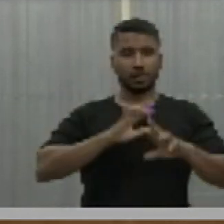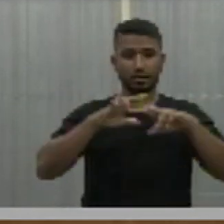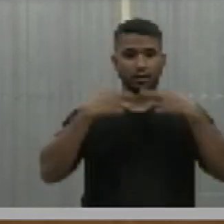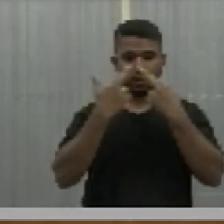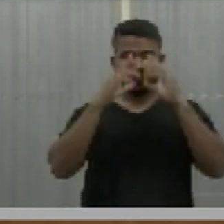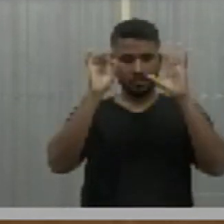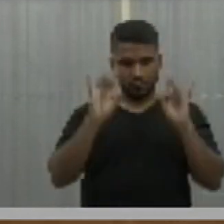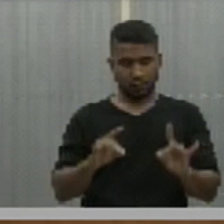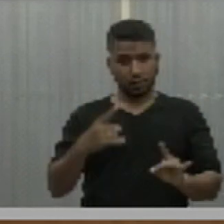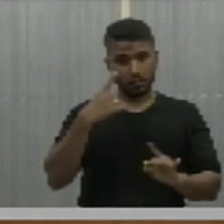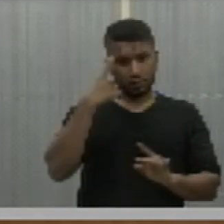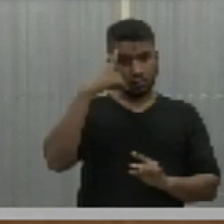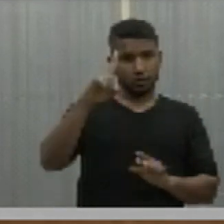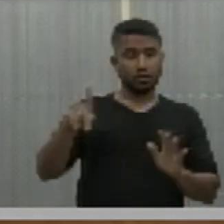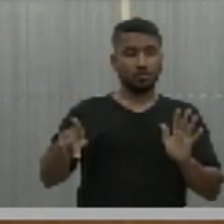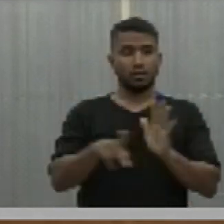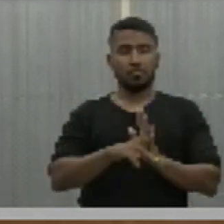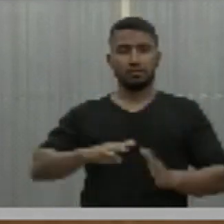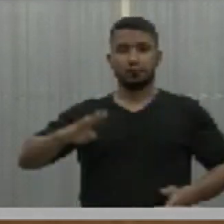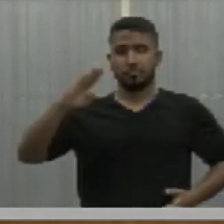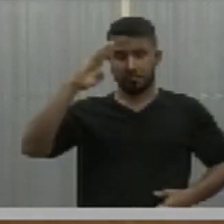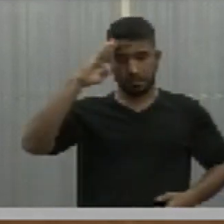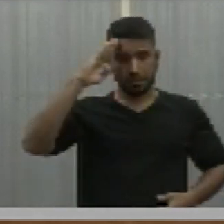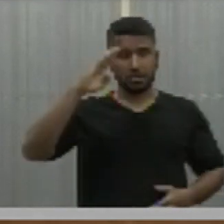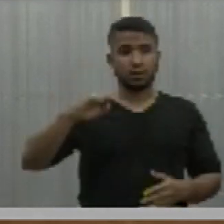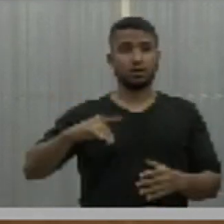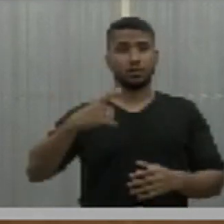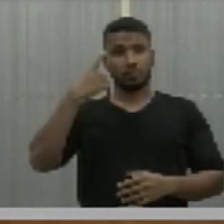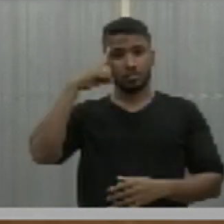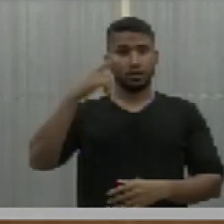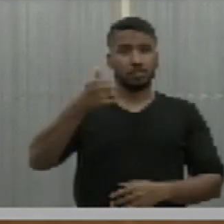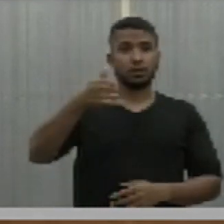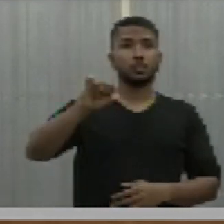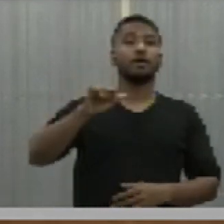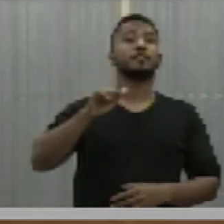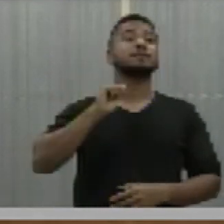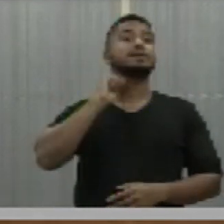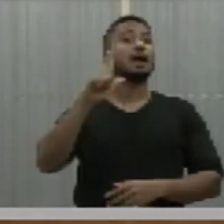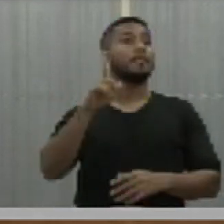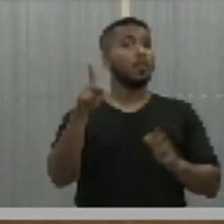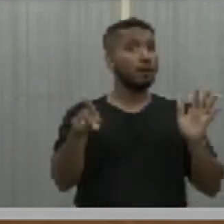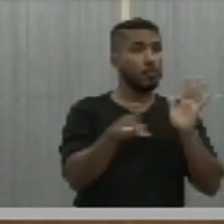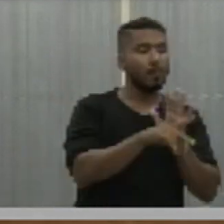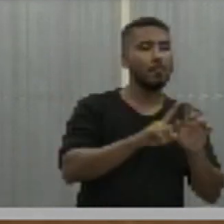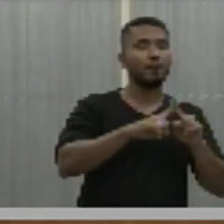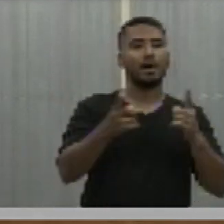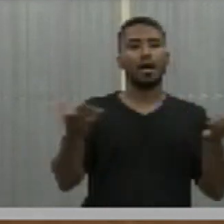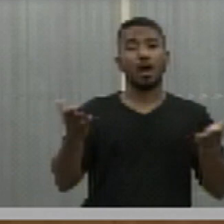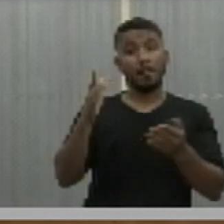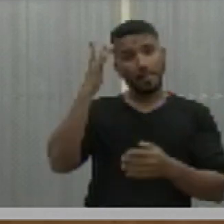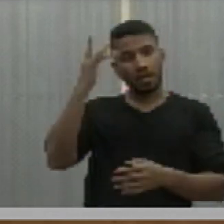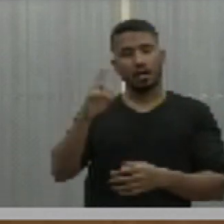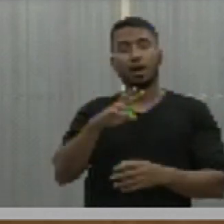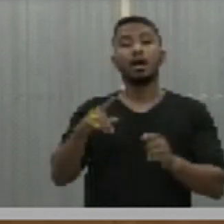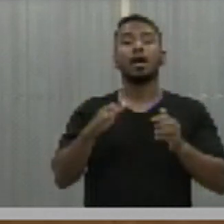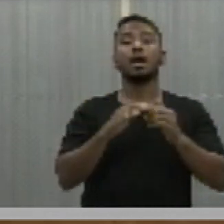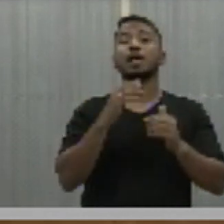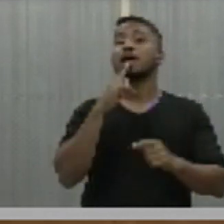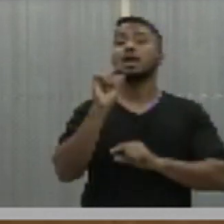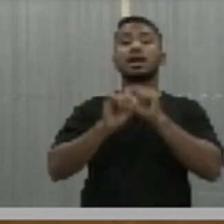solene, em alusão ao Dia do Exército, comemorado no dia 19 de abril, requerimento de autoria do senhor deputado